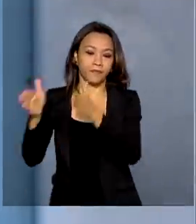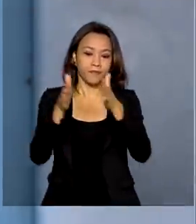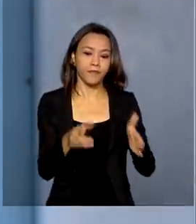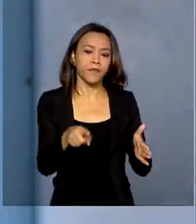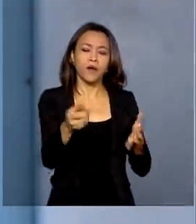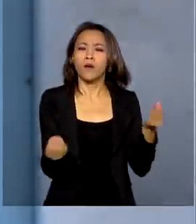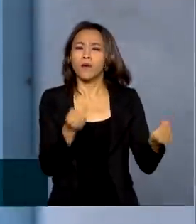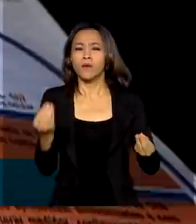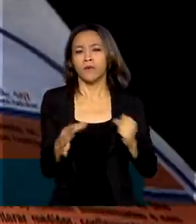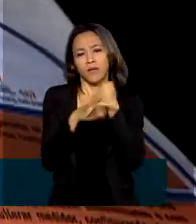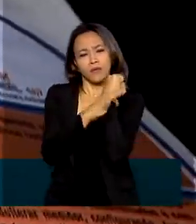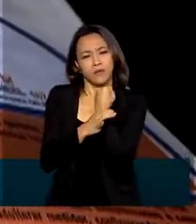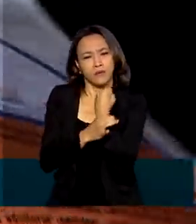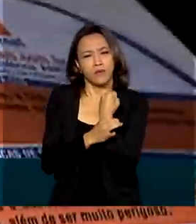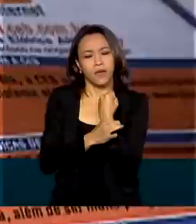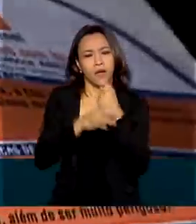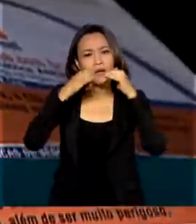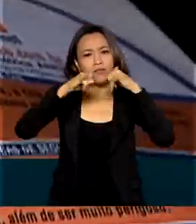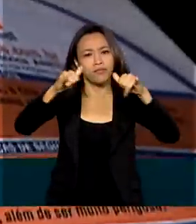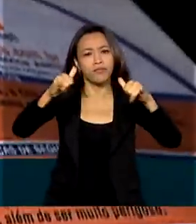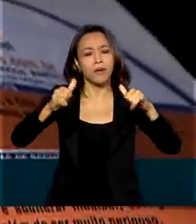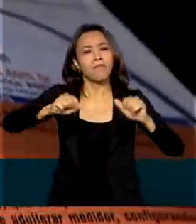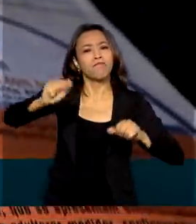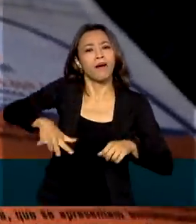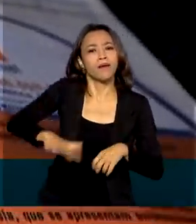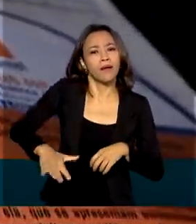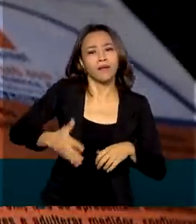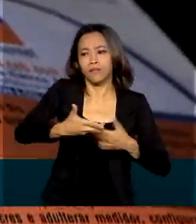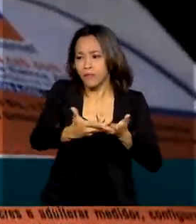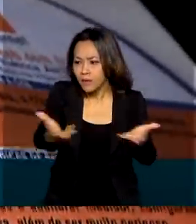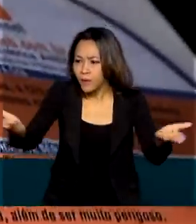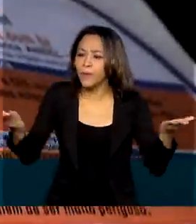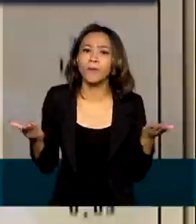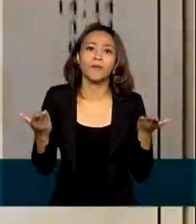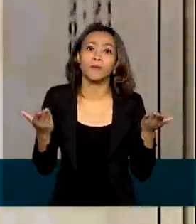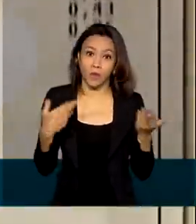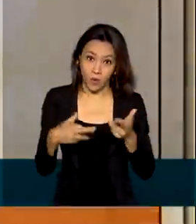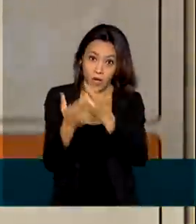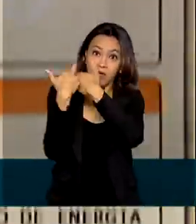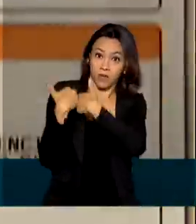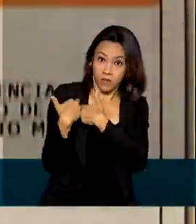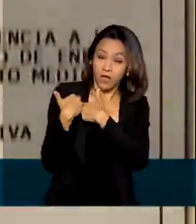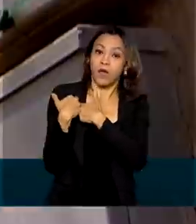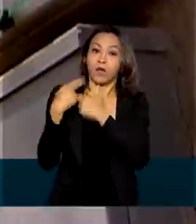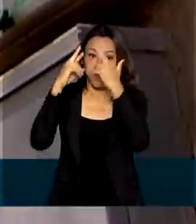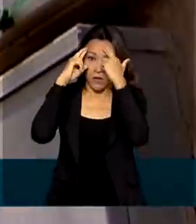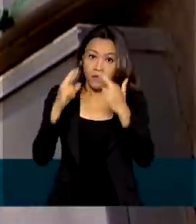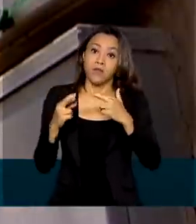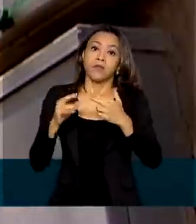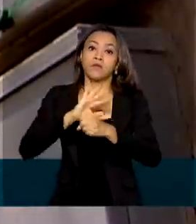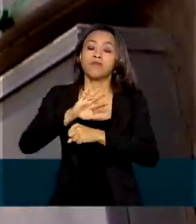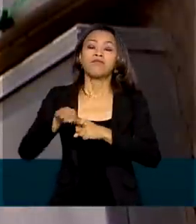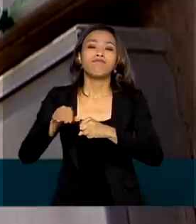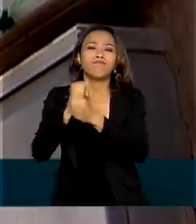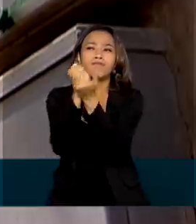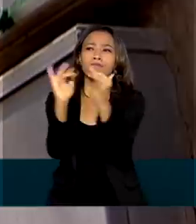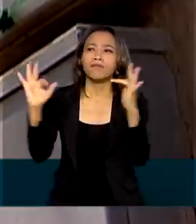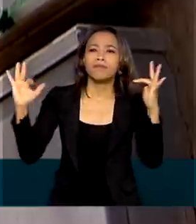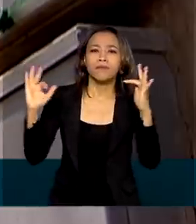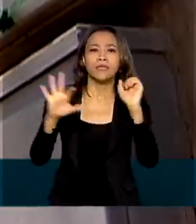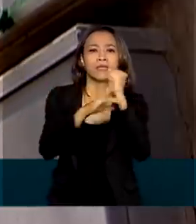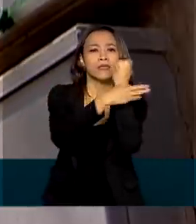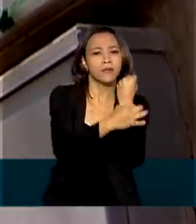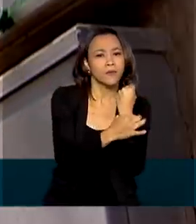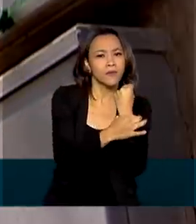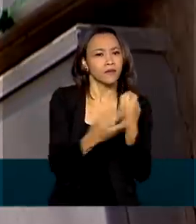fornecimento de energia elétrica mais barata para todos, com responsabilidade ambiental, custos baixos e segurança? Para o